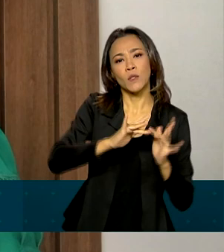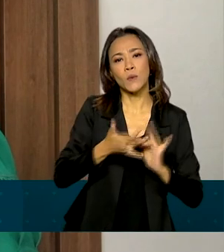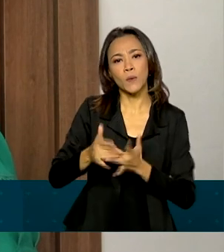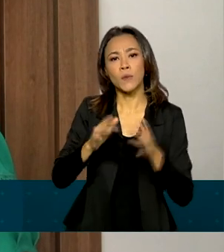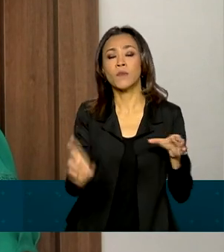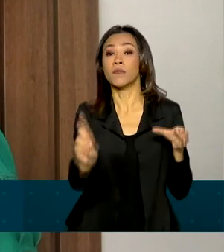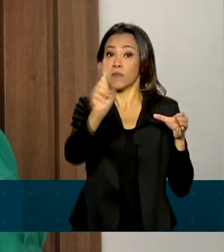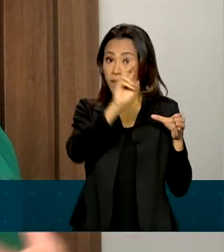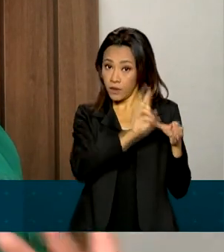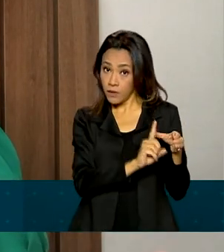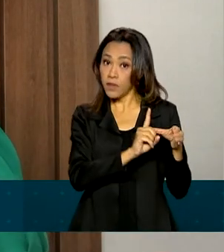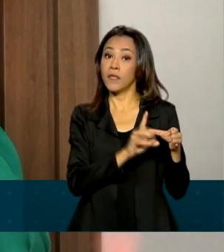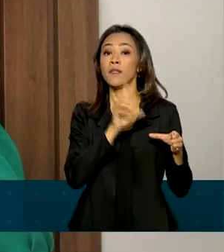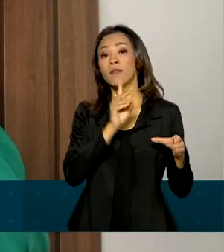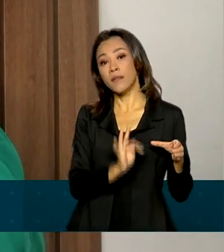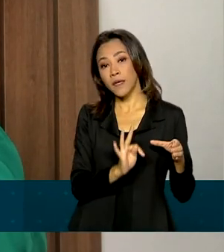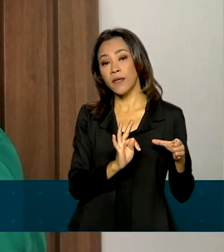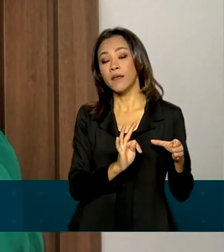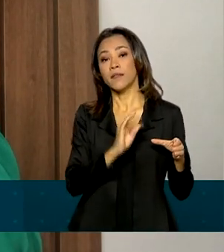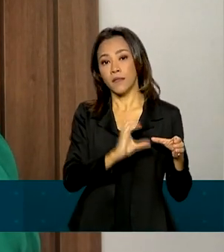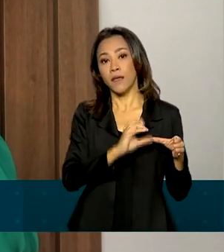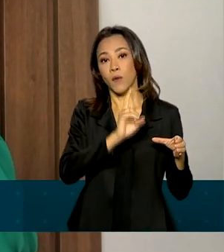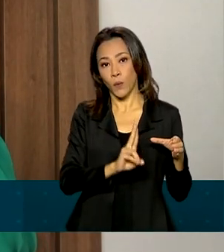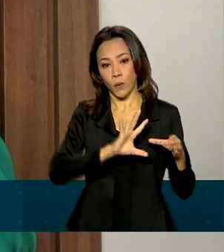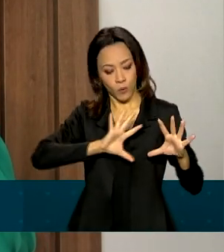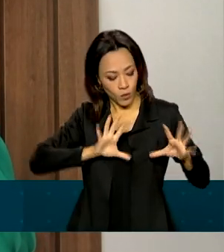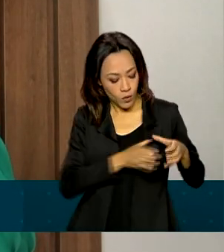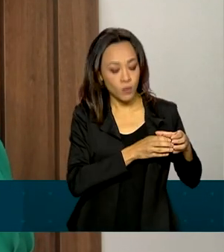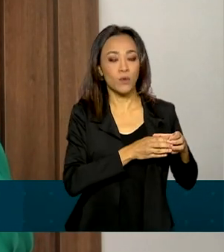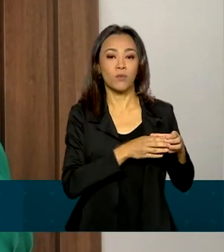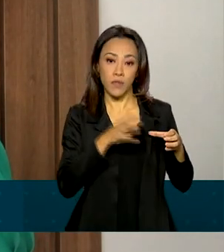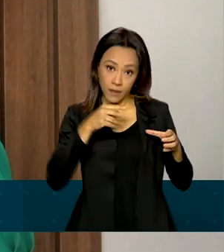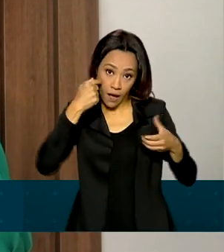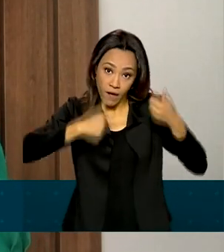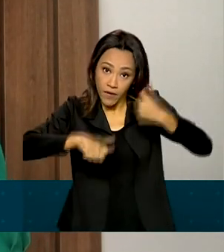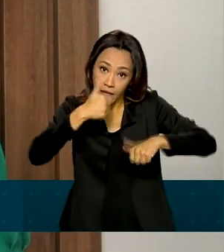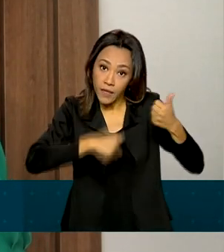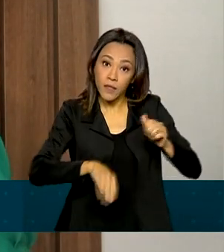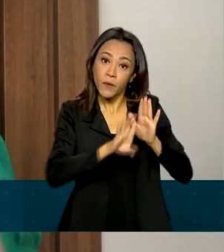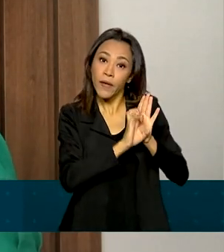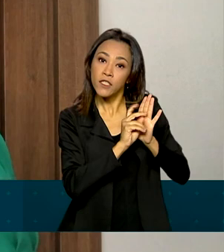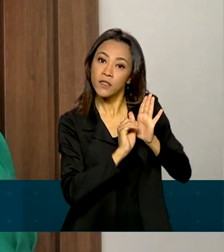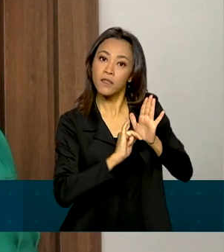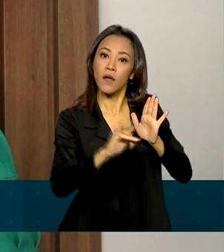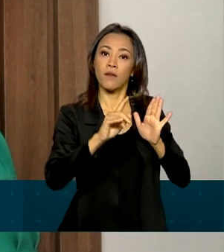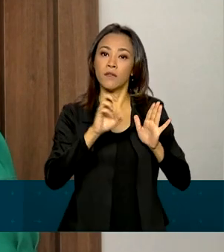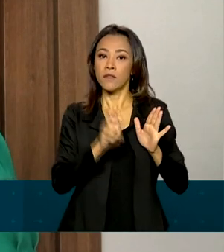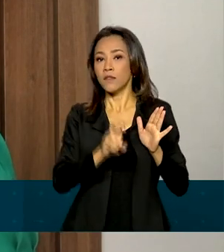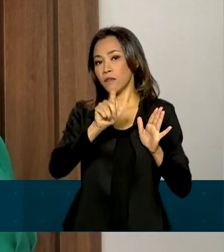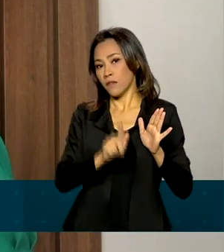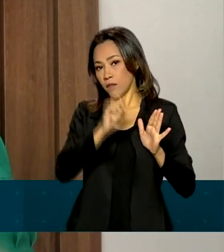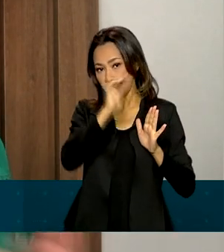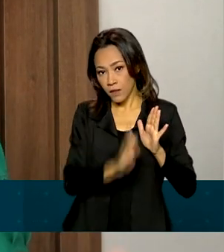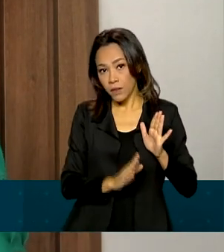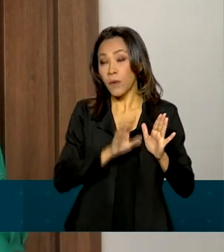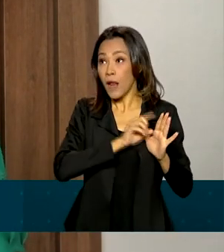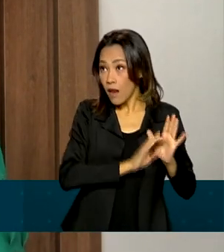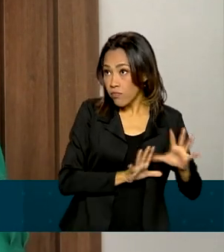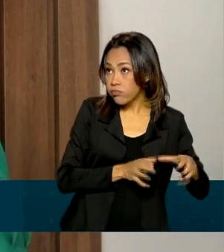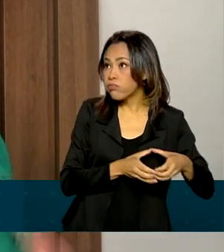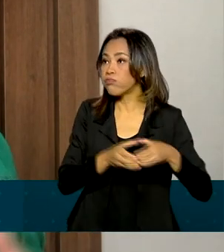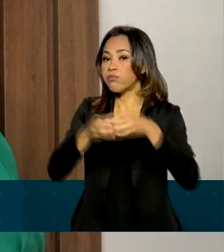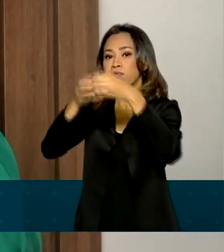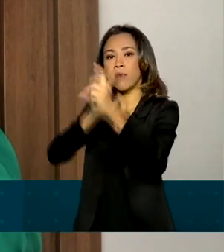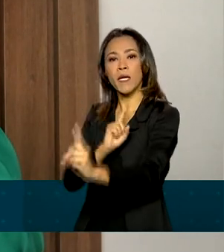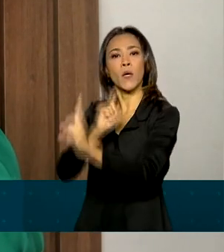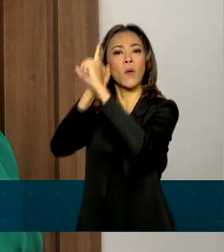União, o TCU, que está analisando o edital do leilão do 5G no Brasil. Na agenda, encontros com investidores americanos do